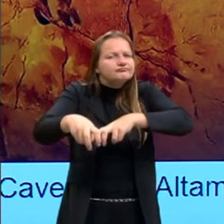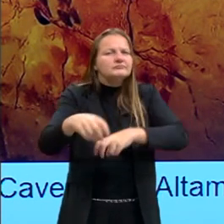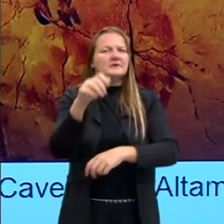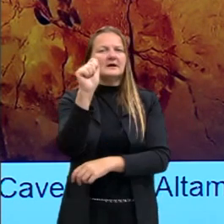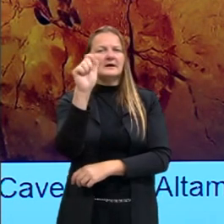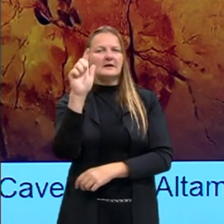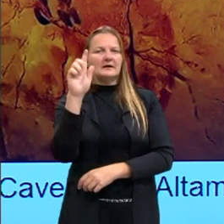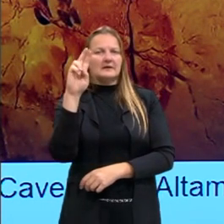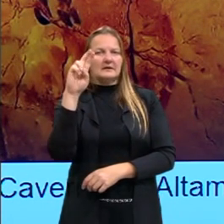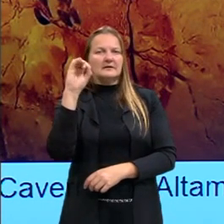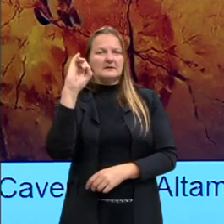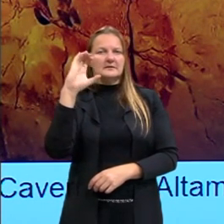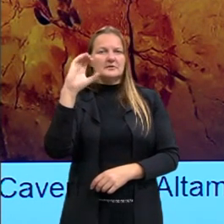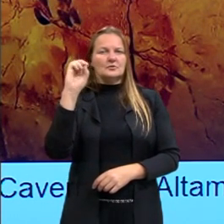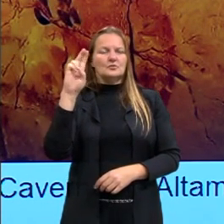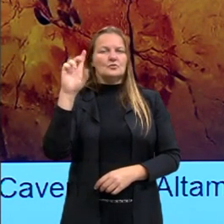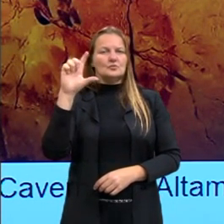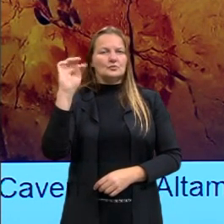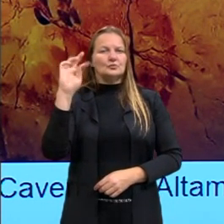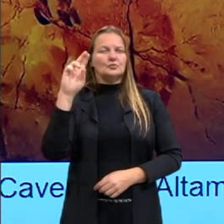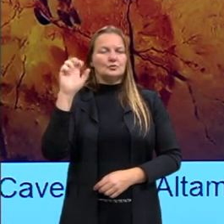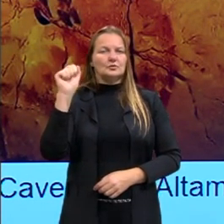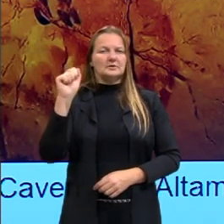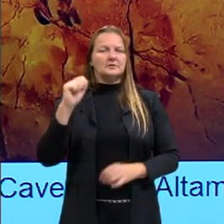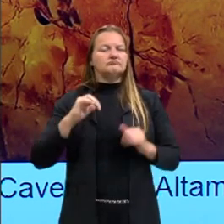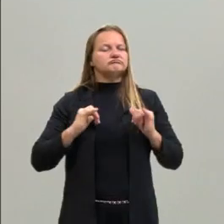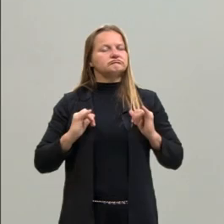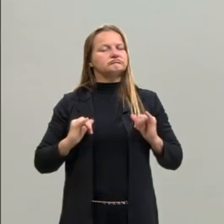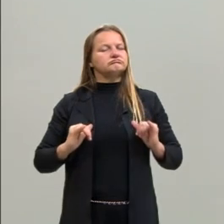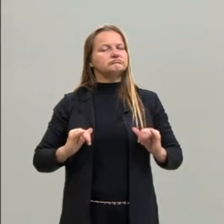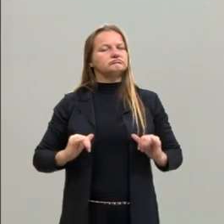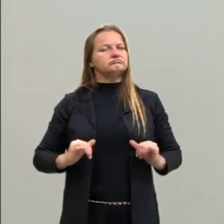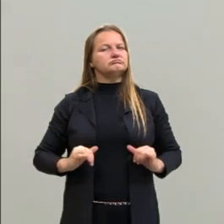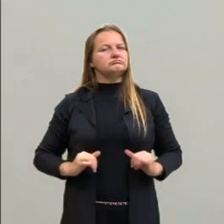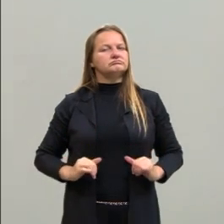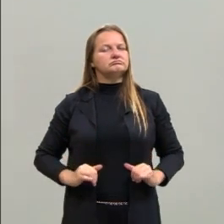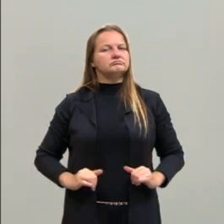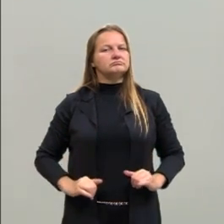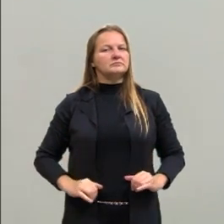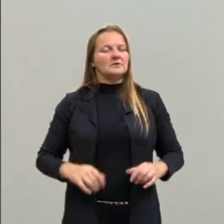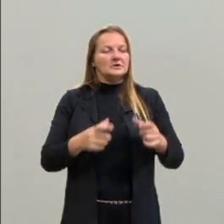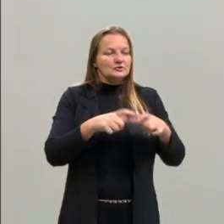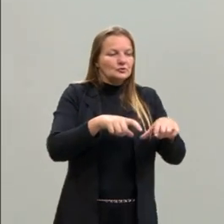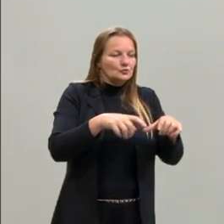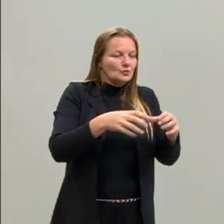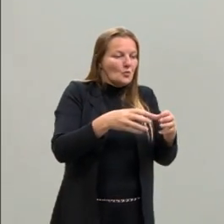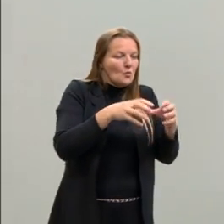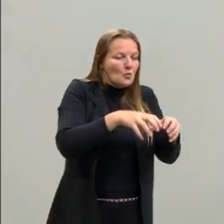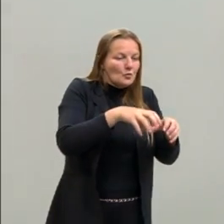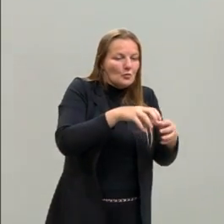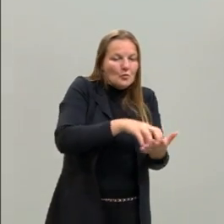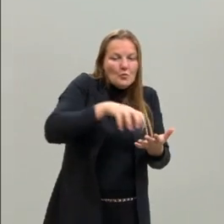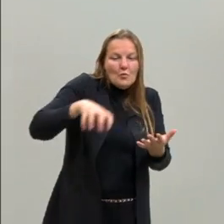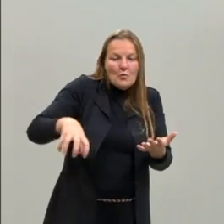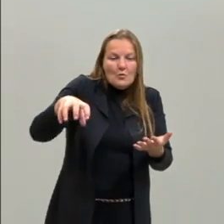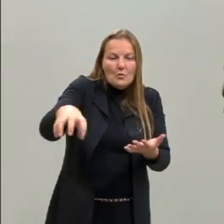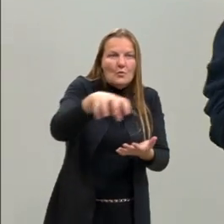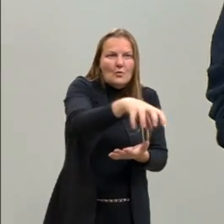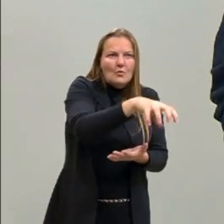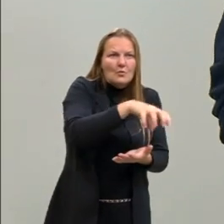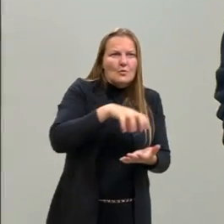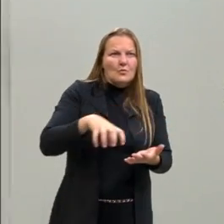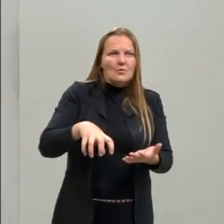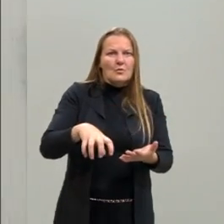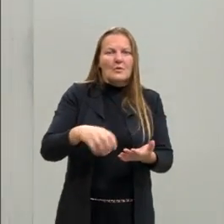período de sedentarismo, no sentido de deixar de ser nômade e começar a cultivar nesse